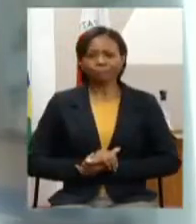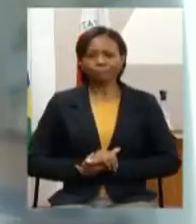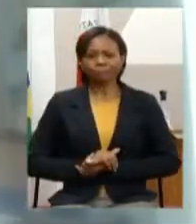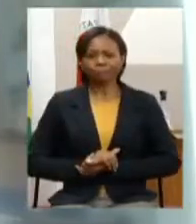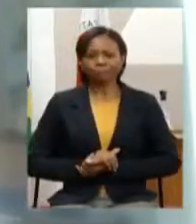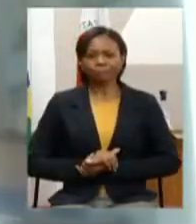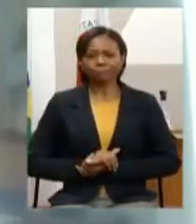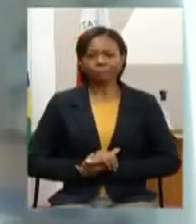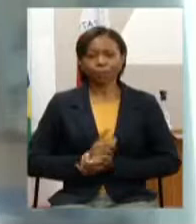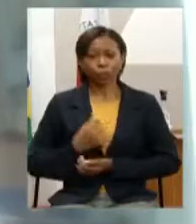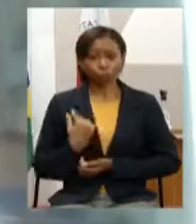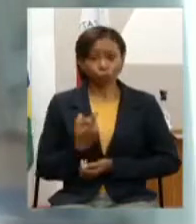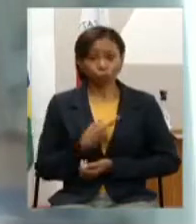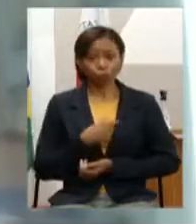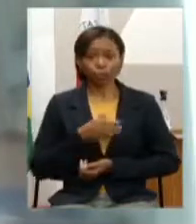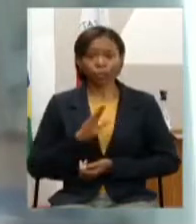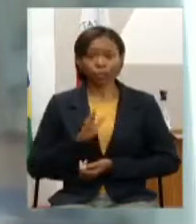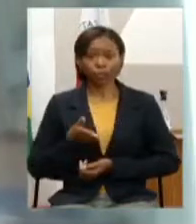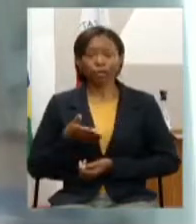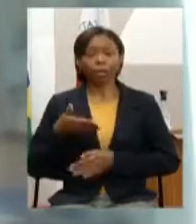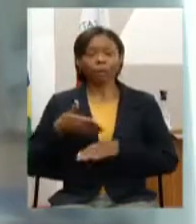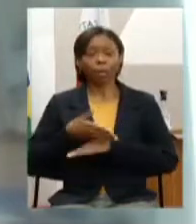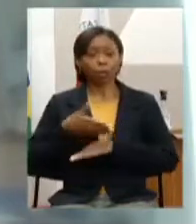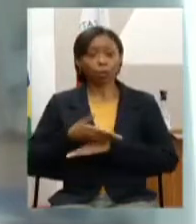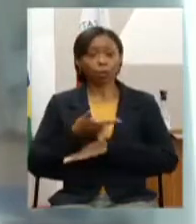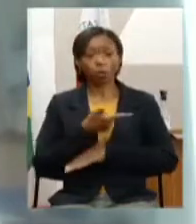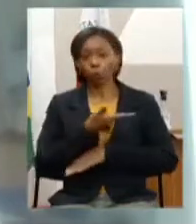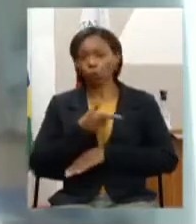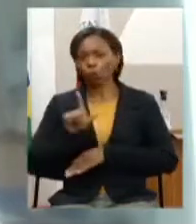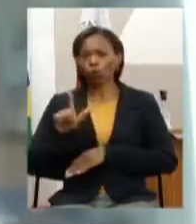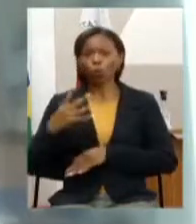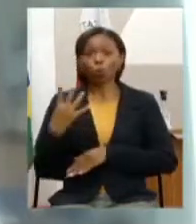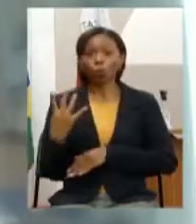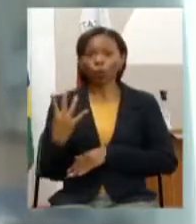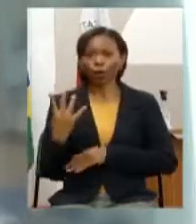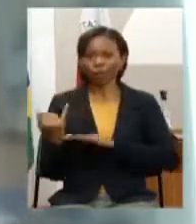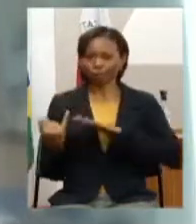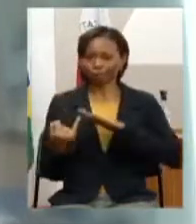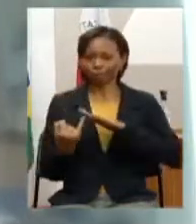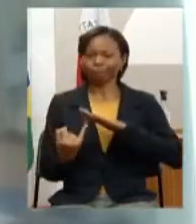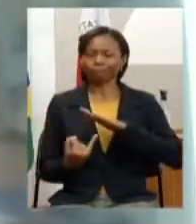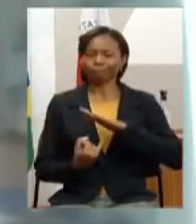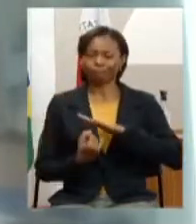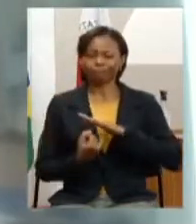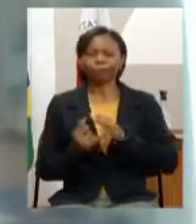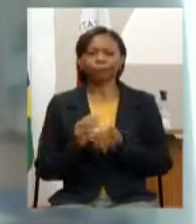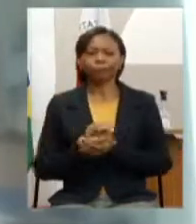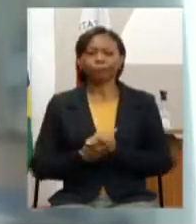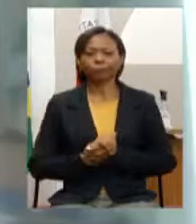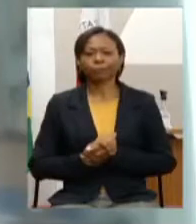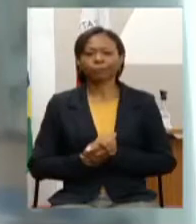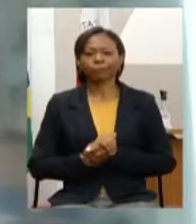teve a participação de mais quatro entidades a reunião